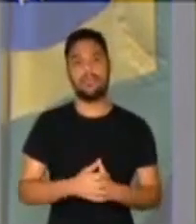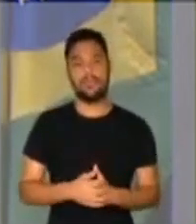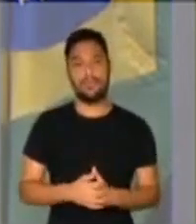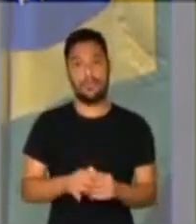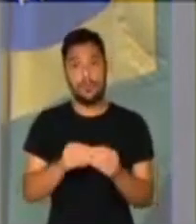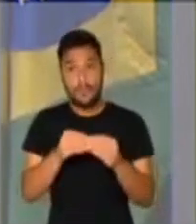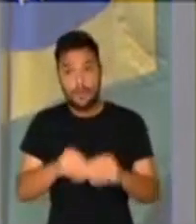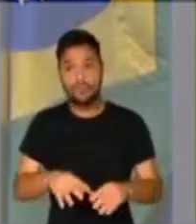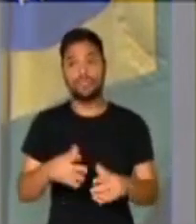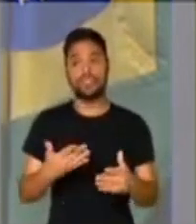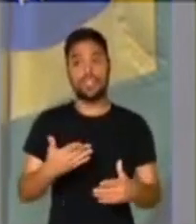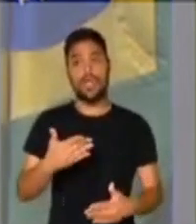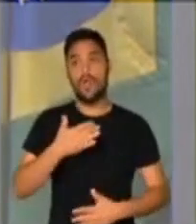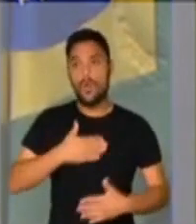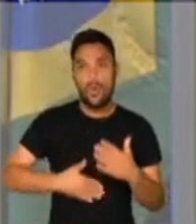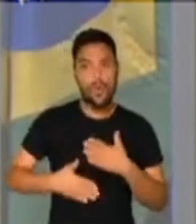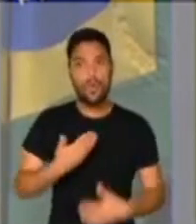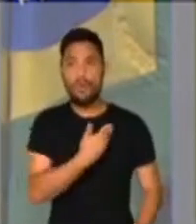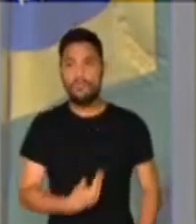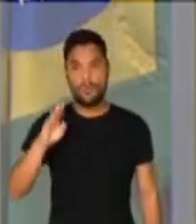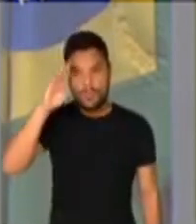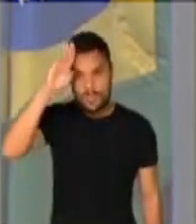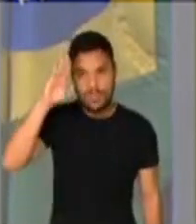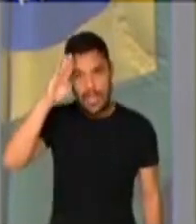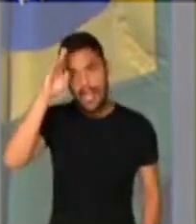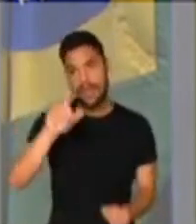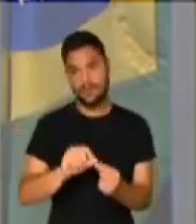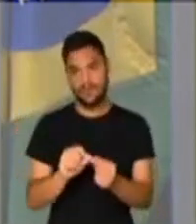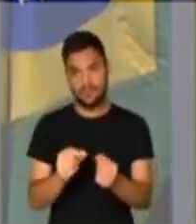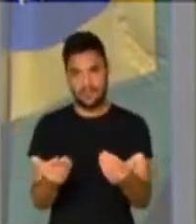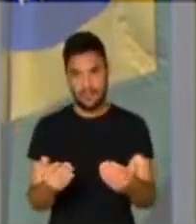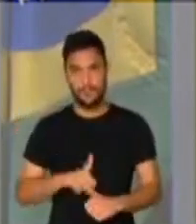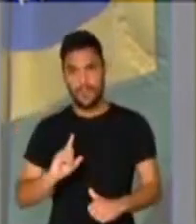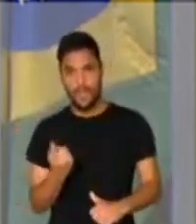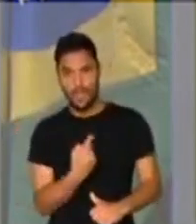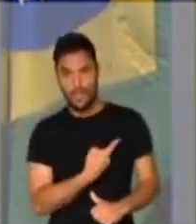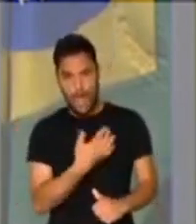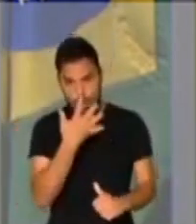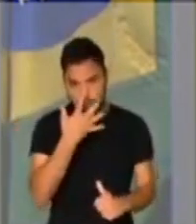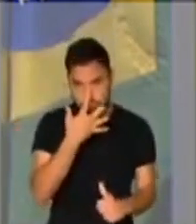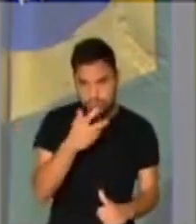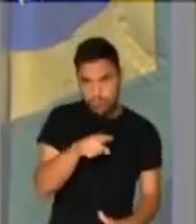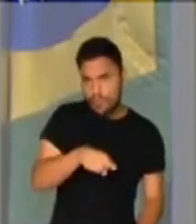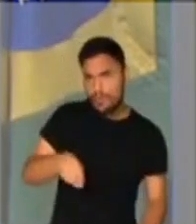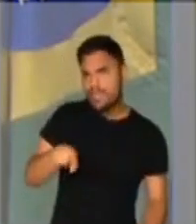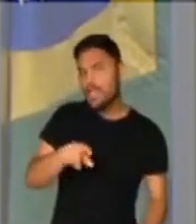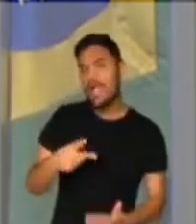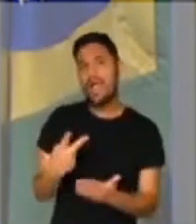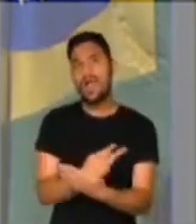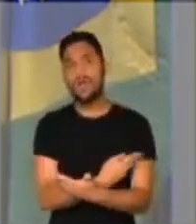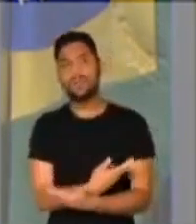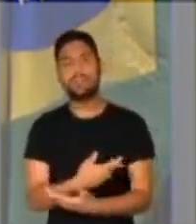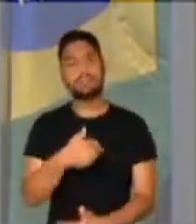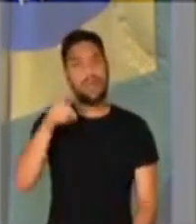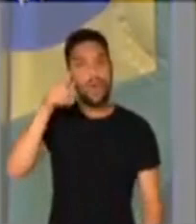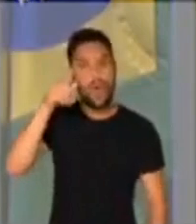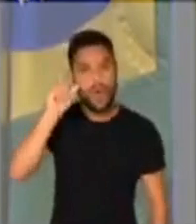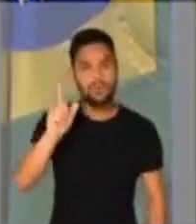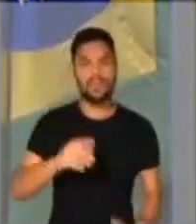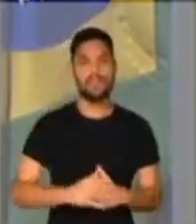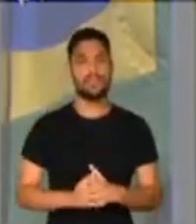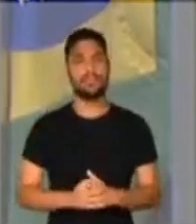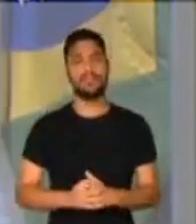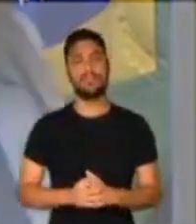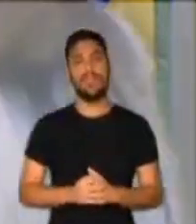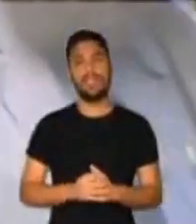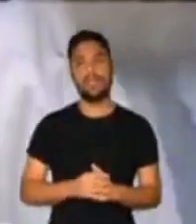carne, como agora o governo Bolsonaro está fazendo. O que estamos vendo aqui é o retrato do que ocorreu ontem e nos outros